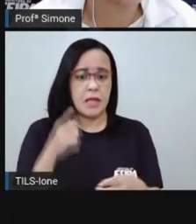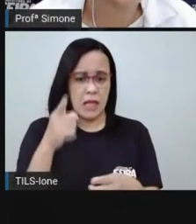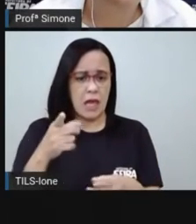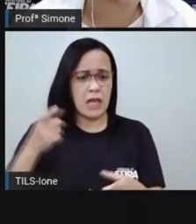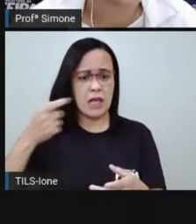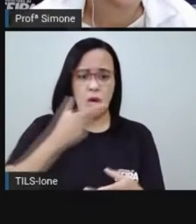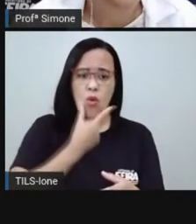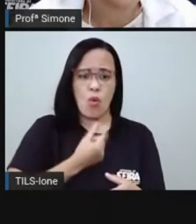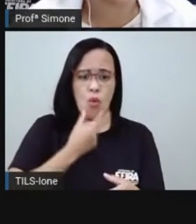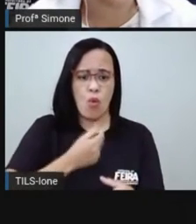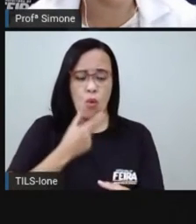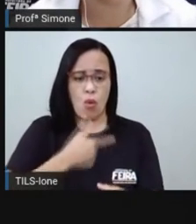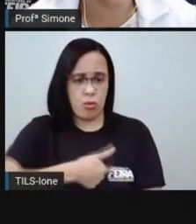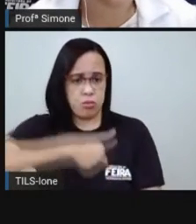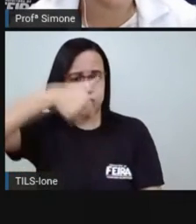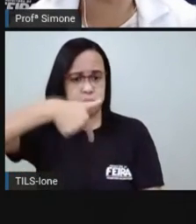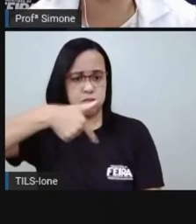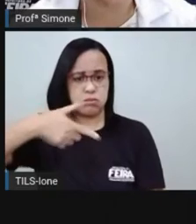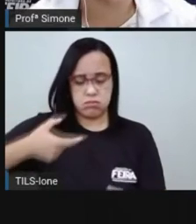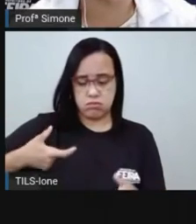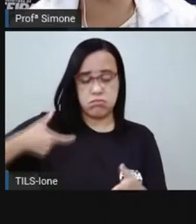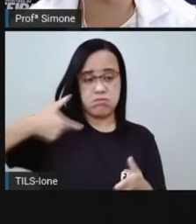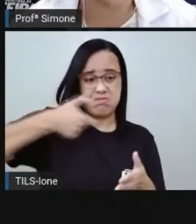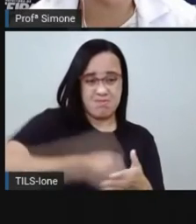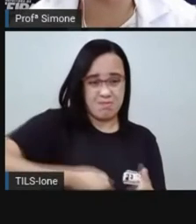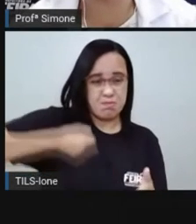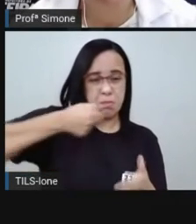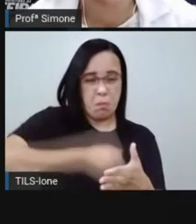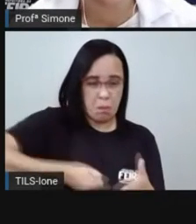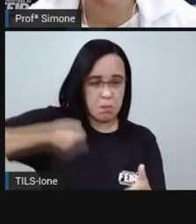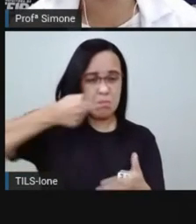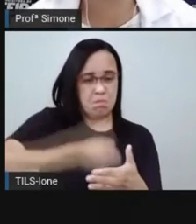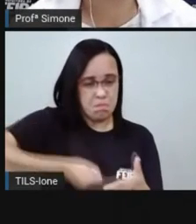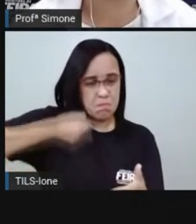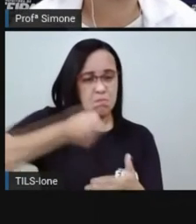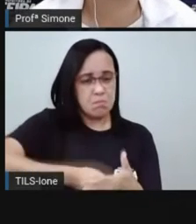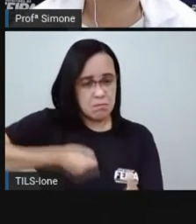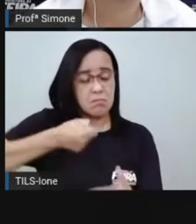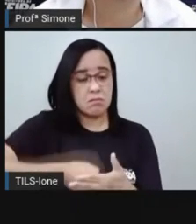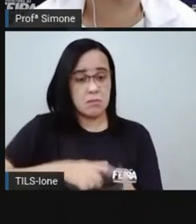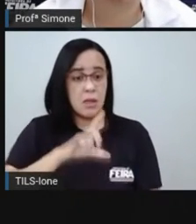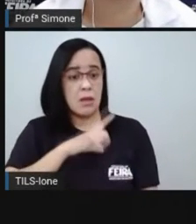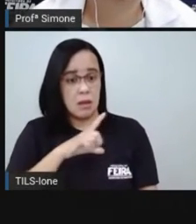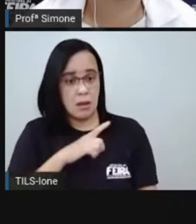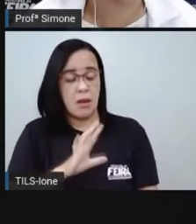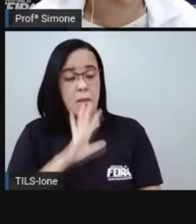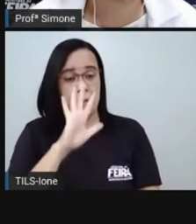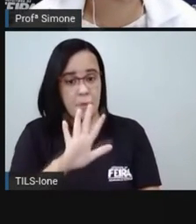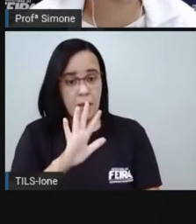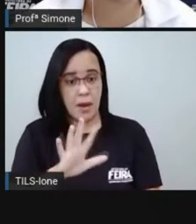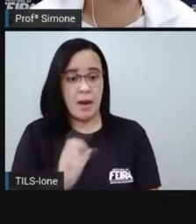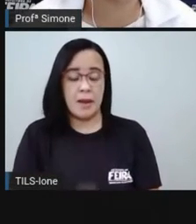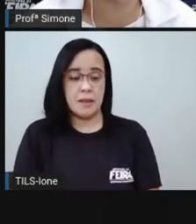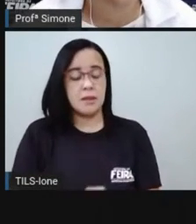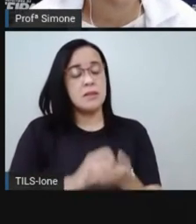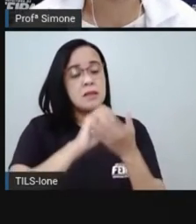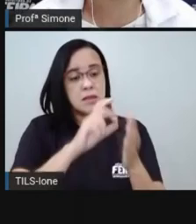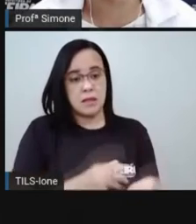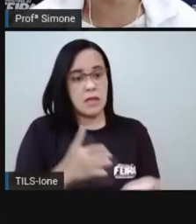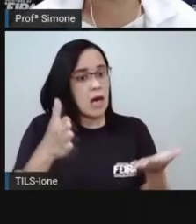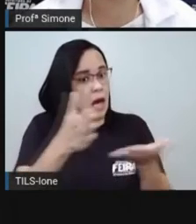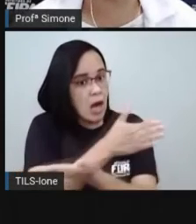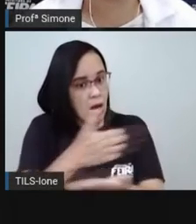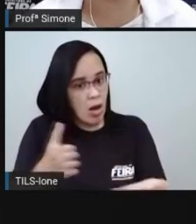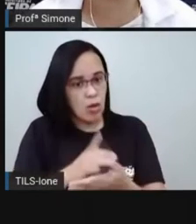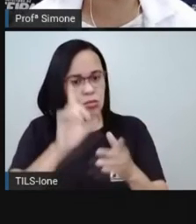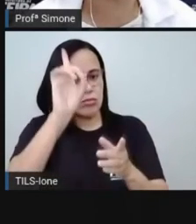ditadura, existiu nessa época aí também a consolidação de alguns direitos. As